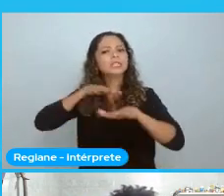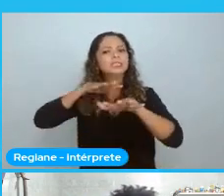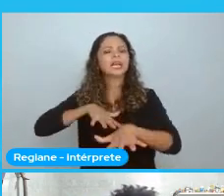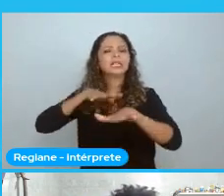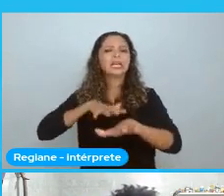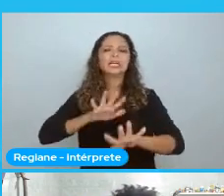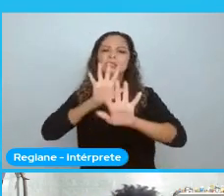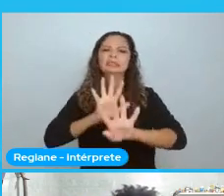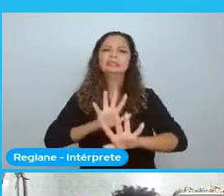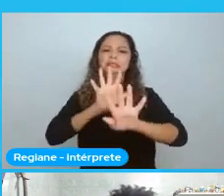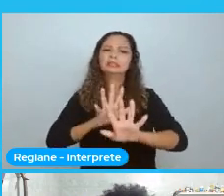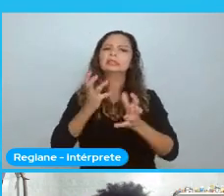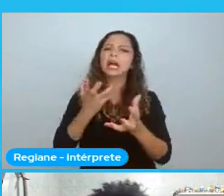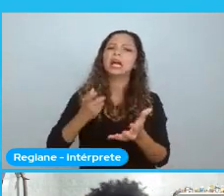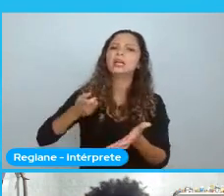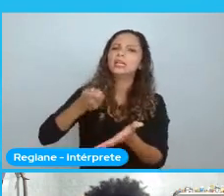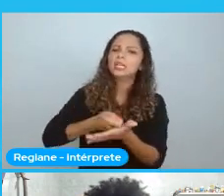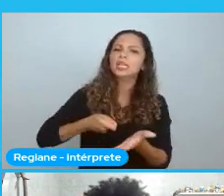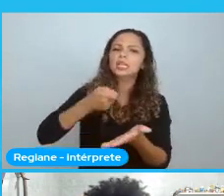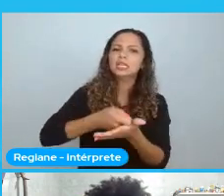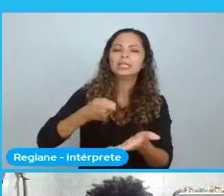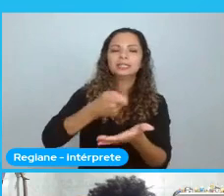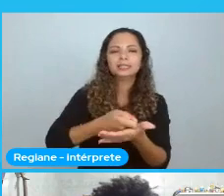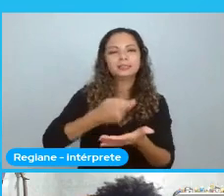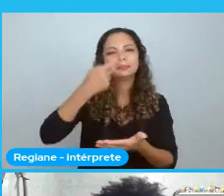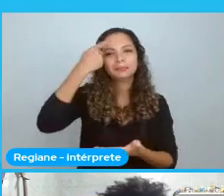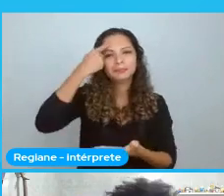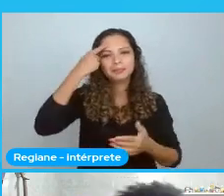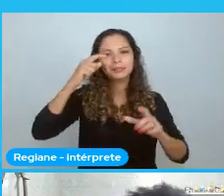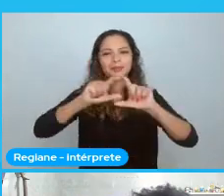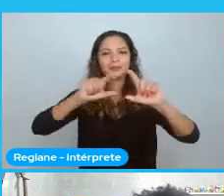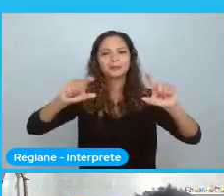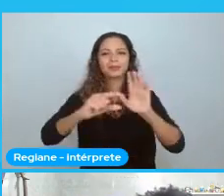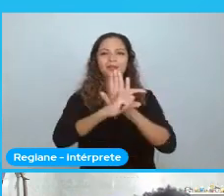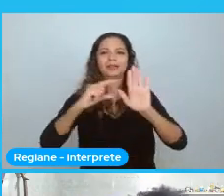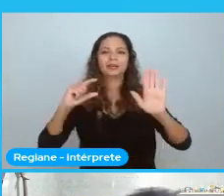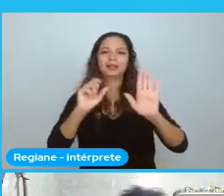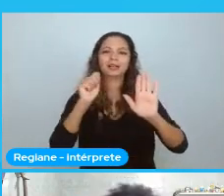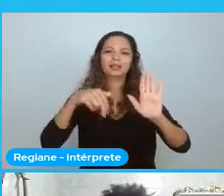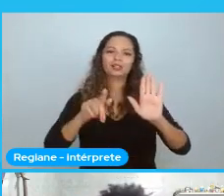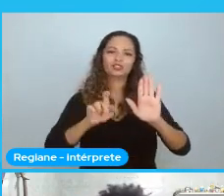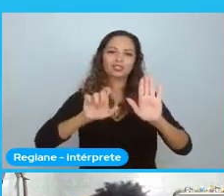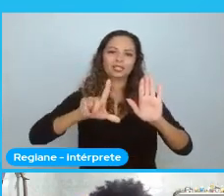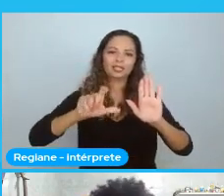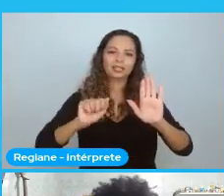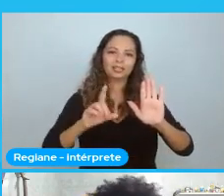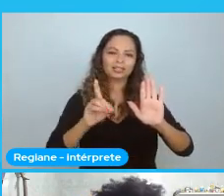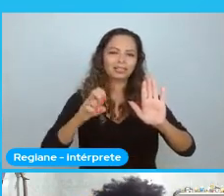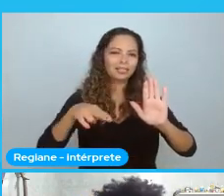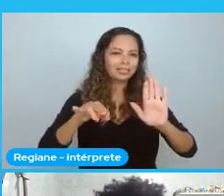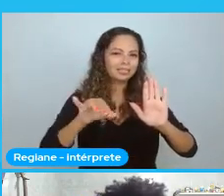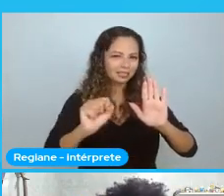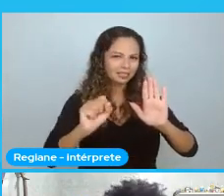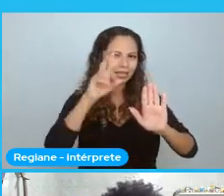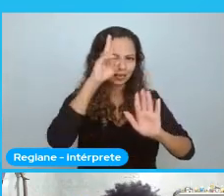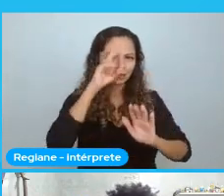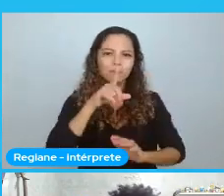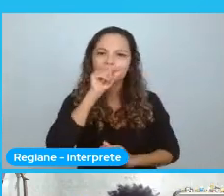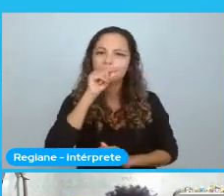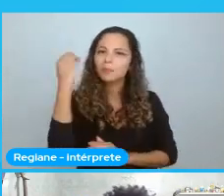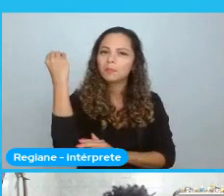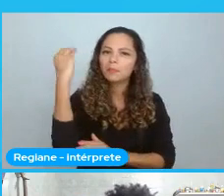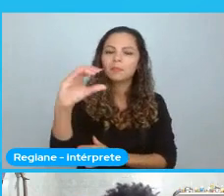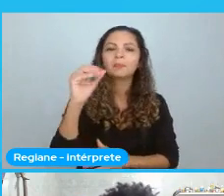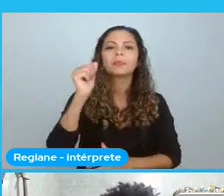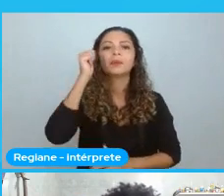Elas. Vem aquela magnífica frase. De Angela Davis. Quando a mulher negra se move. Inclusive. Está lá no Twitter. Quando a mulher negra se move.